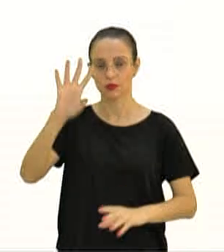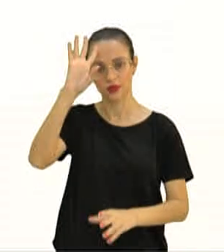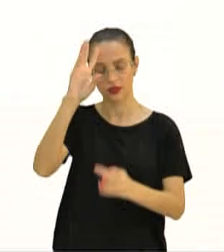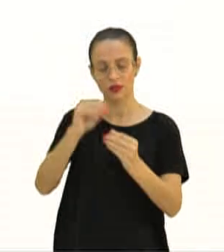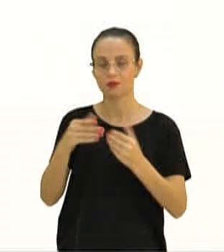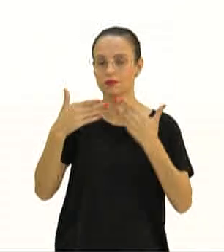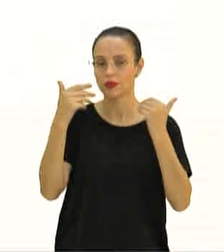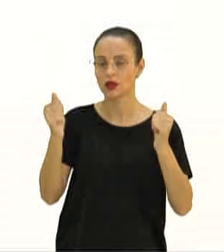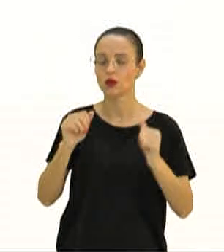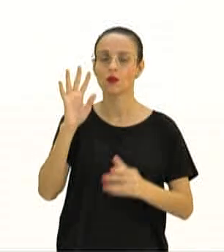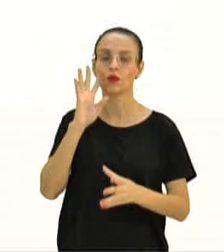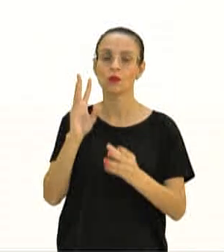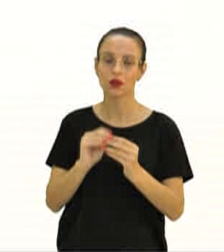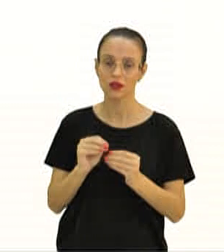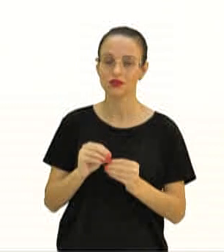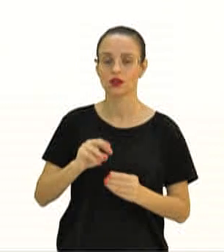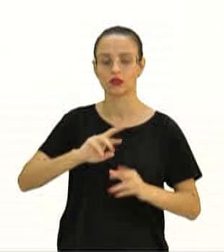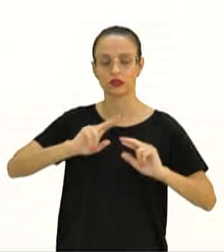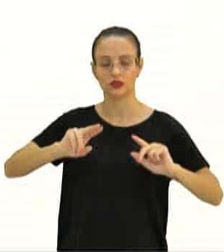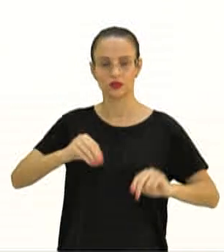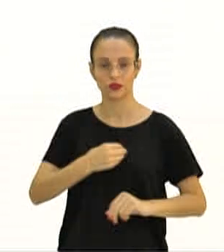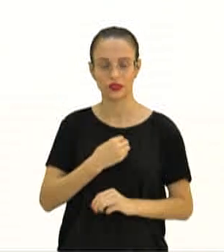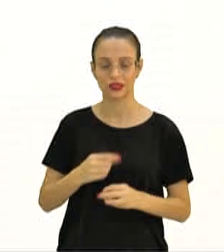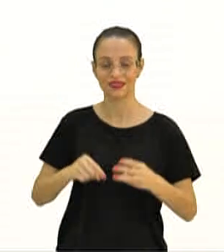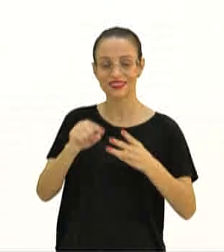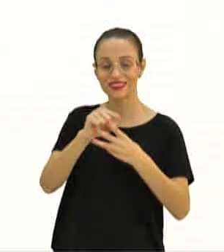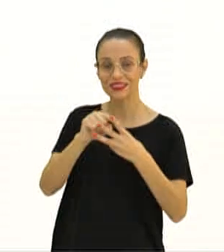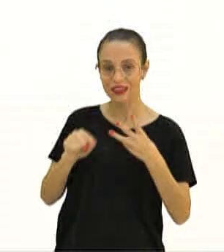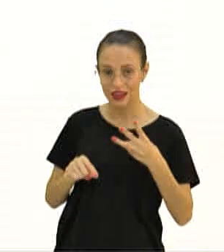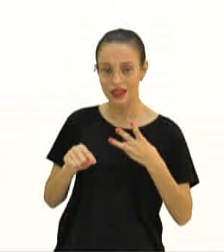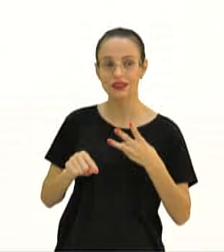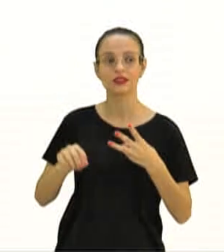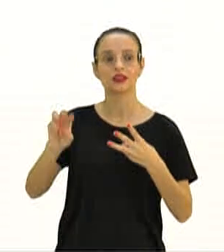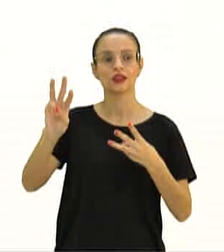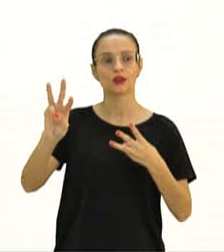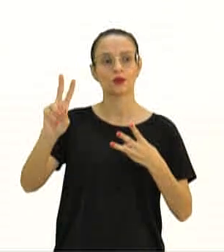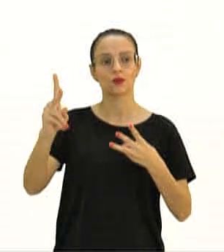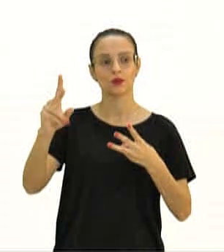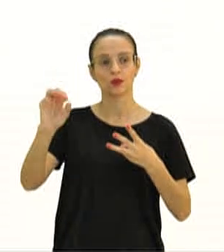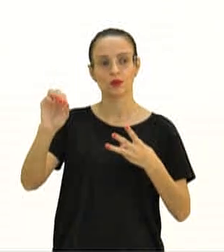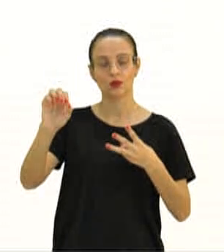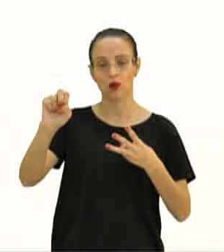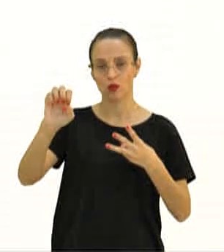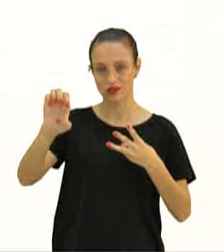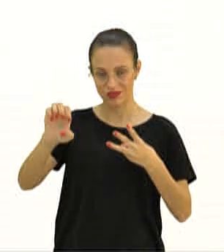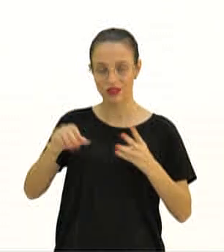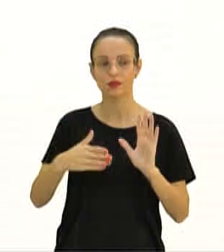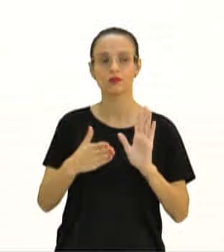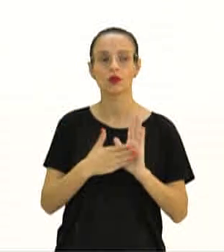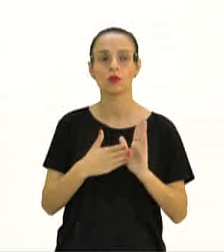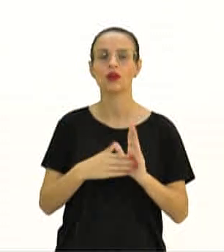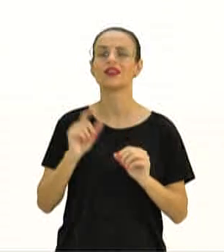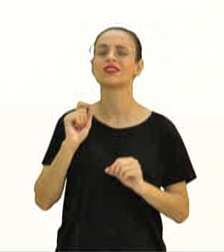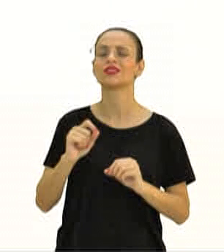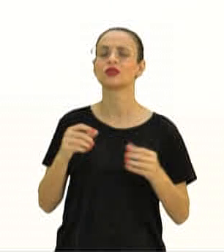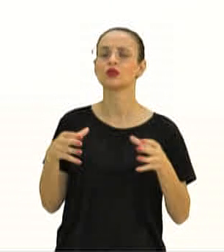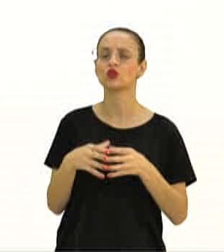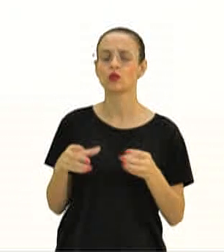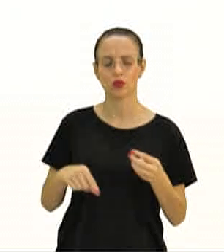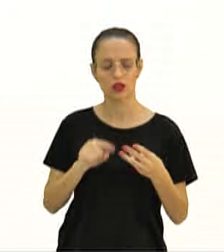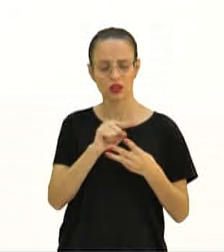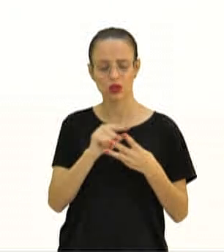biodiversidade. O sistema de três domínios proposto por Woolsey é composto por quais grupos?